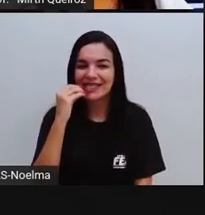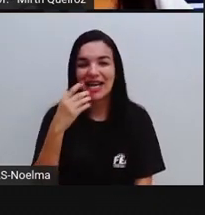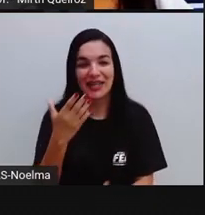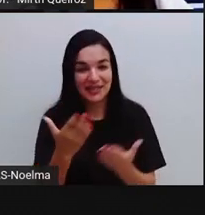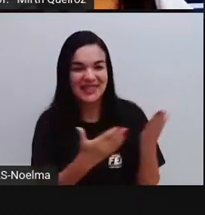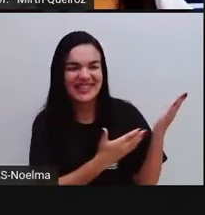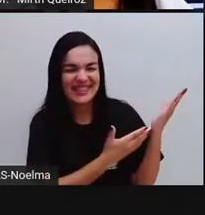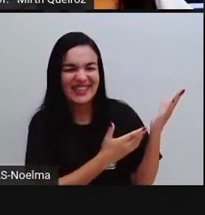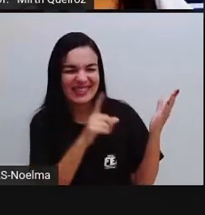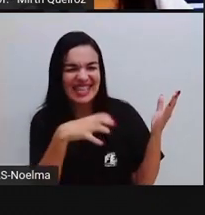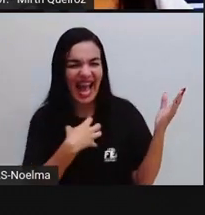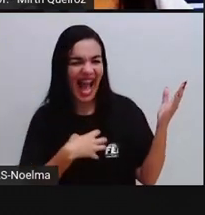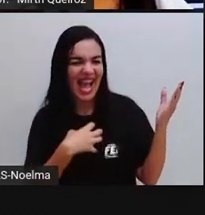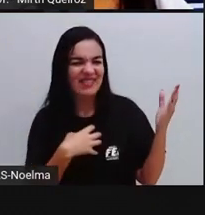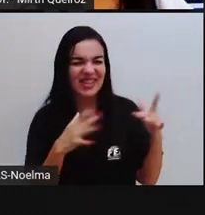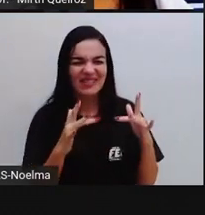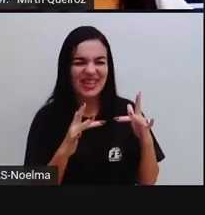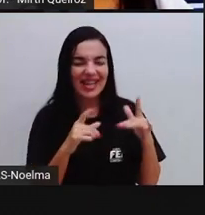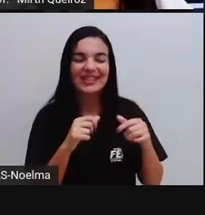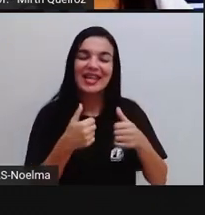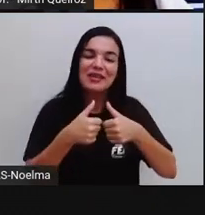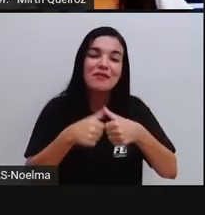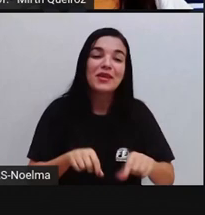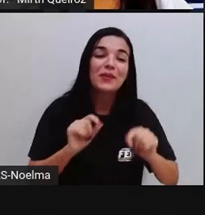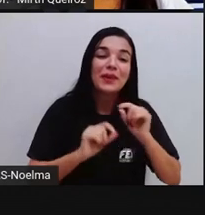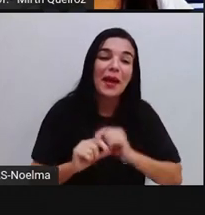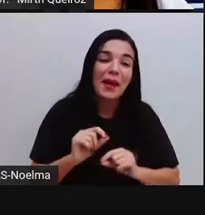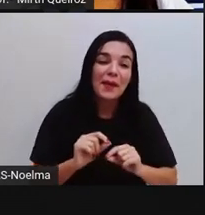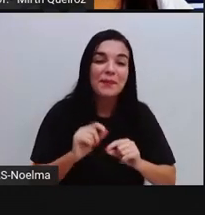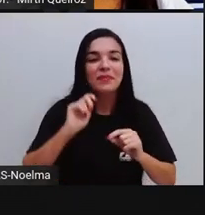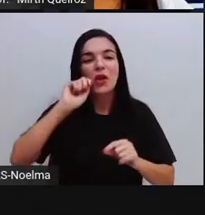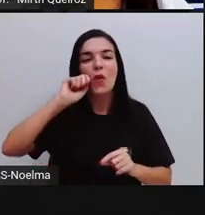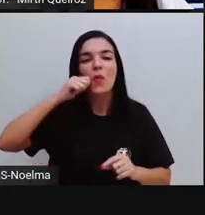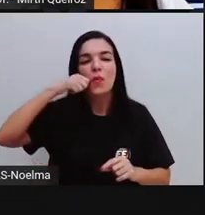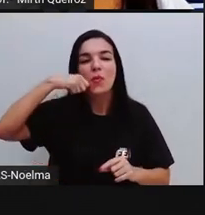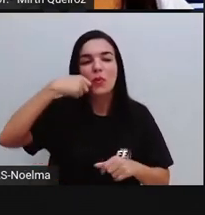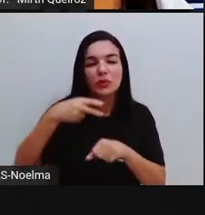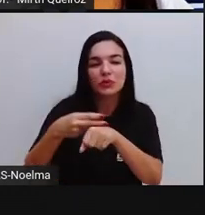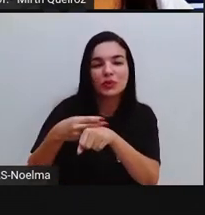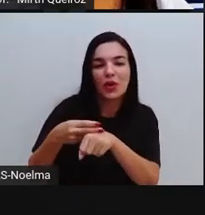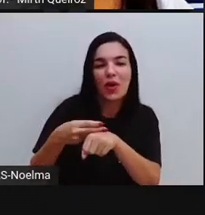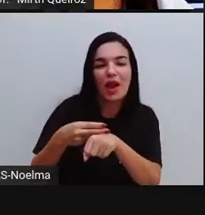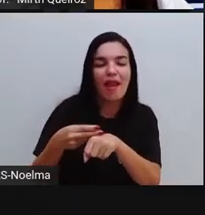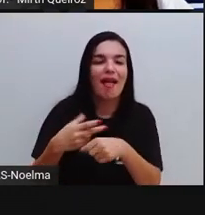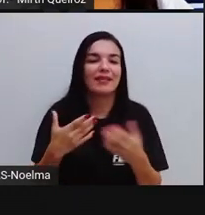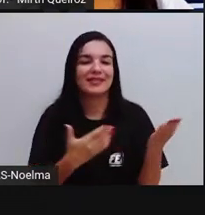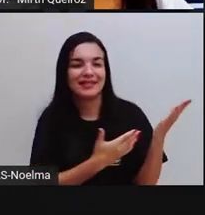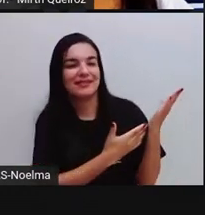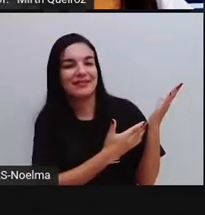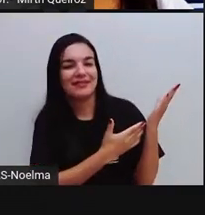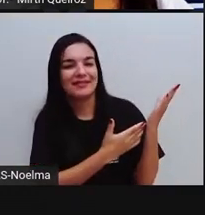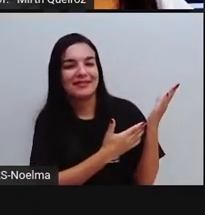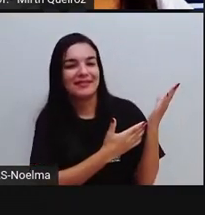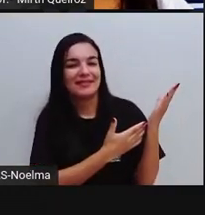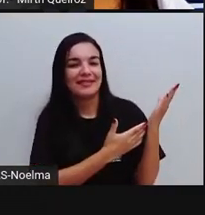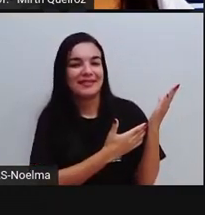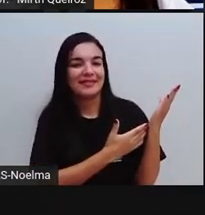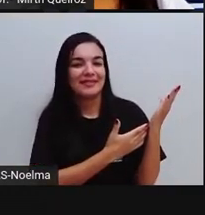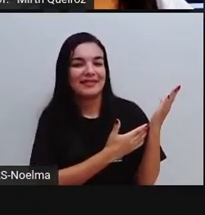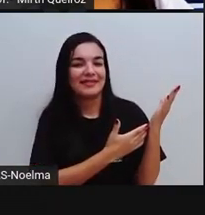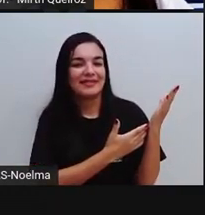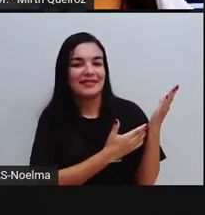Então tá com raiva do namorado, morde aqui, aí nós temos o que aqui, bombô? Serenata de amor. Serenata de amor não tem mal,